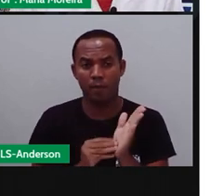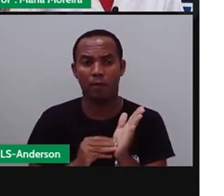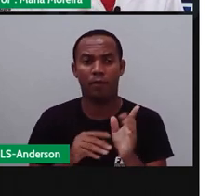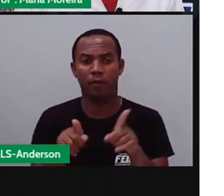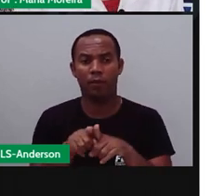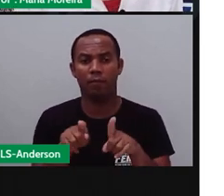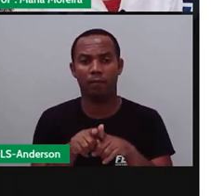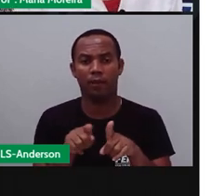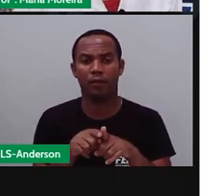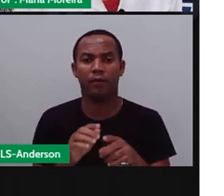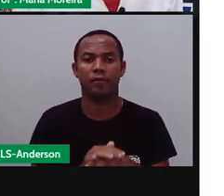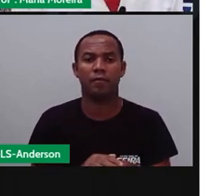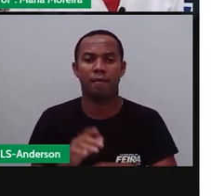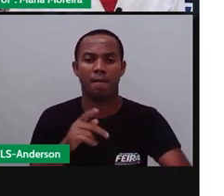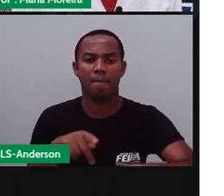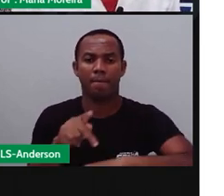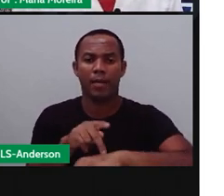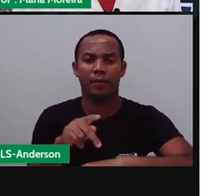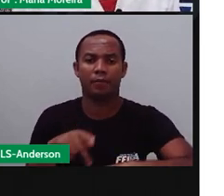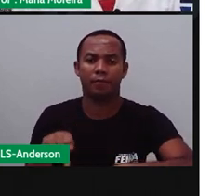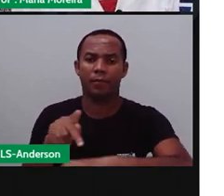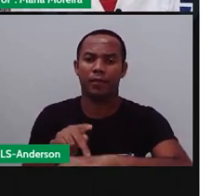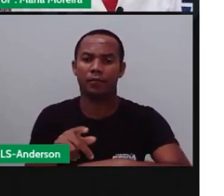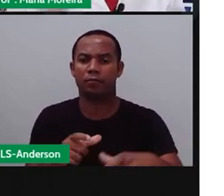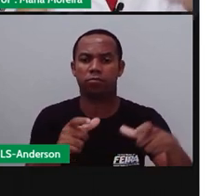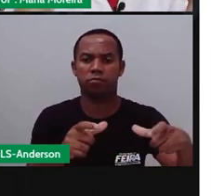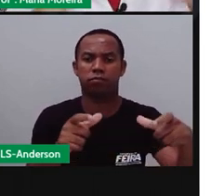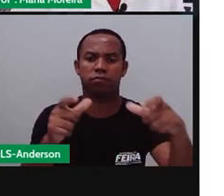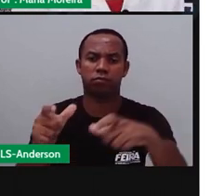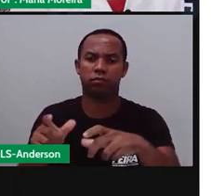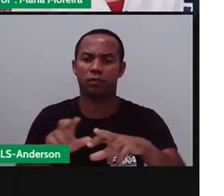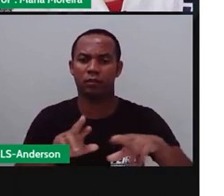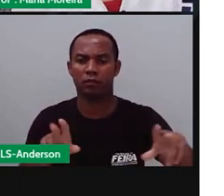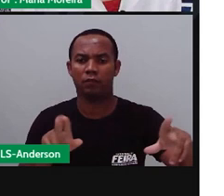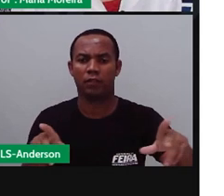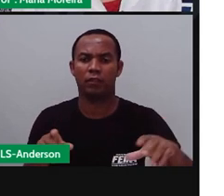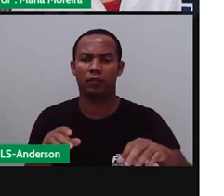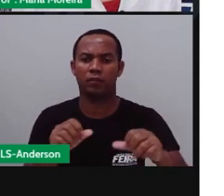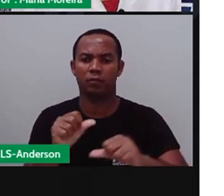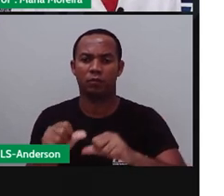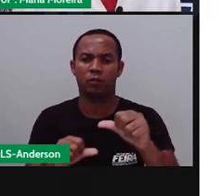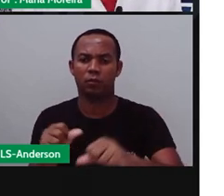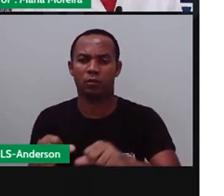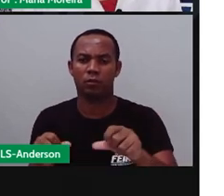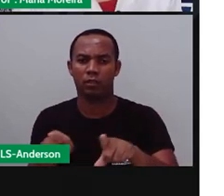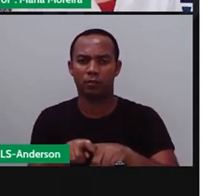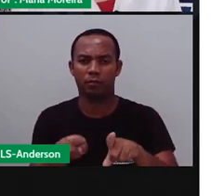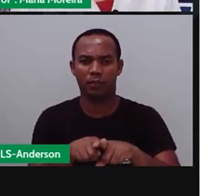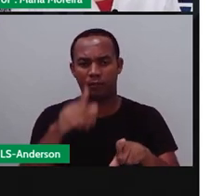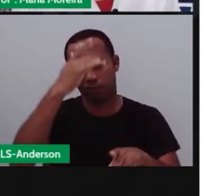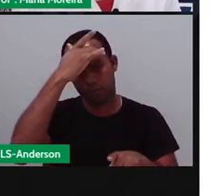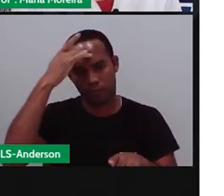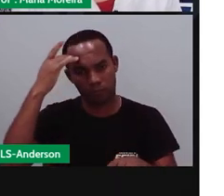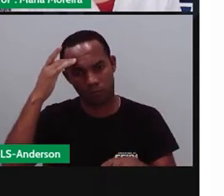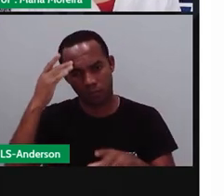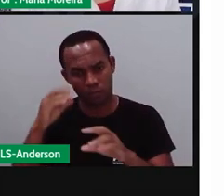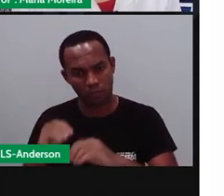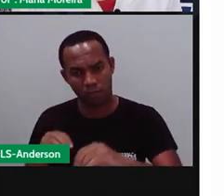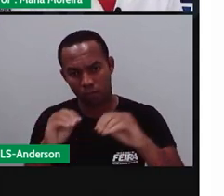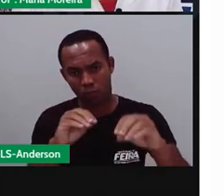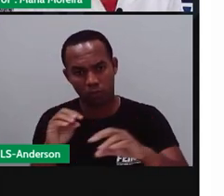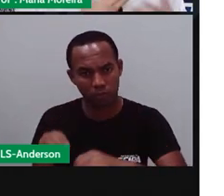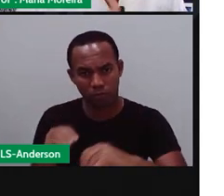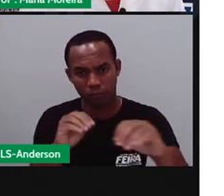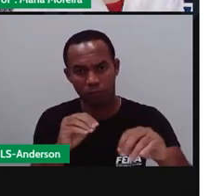Alemanha, eles vão para o sul do país. E essa cultura, ela fica o quê? Fica lá enraizada. Então as pessoas que moram lá hoje, que vivem lá